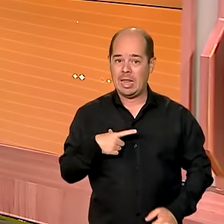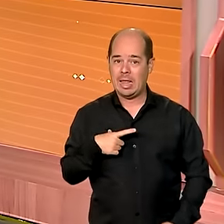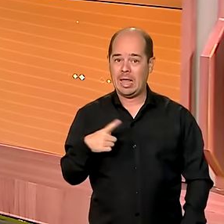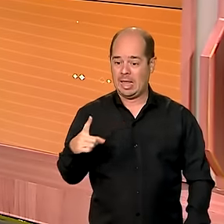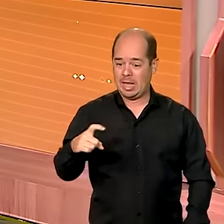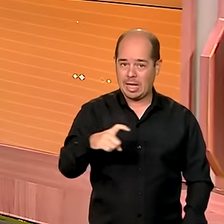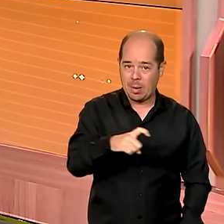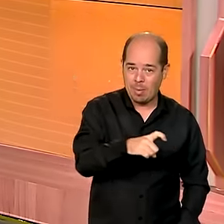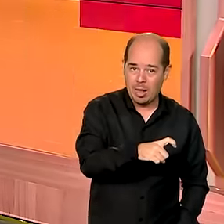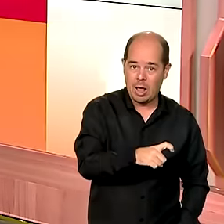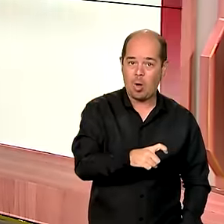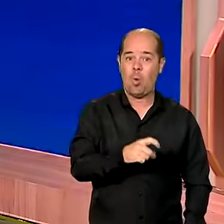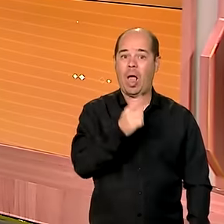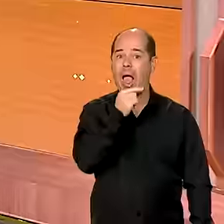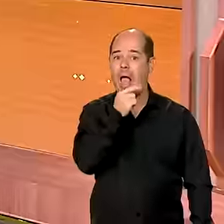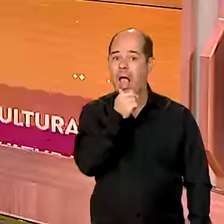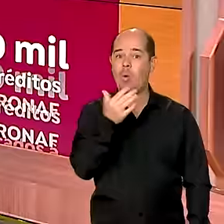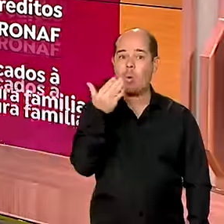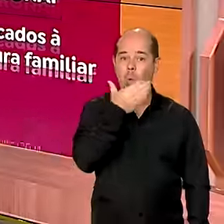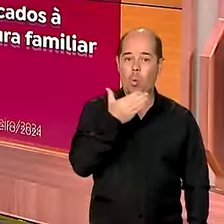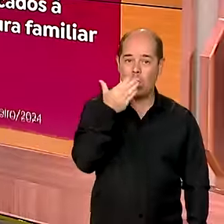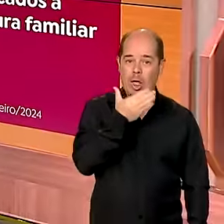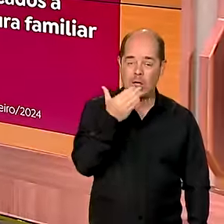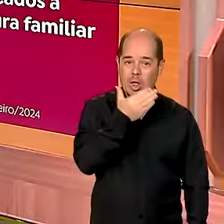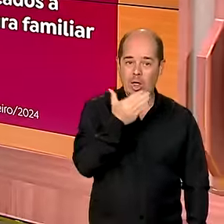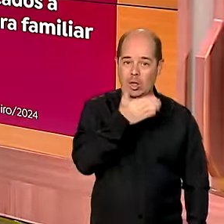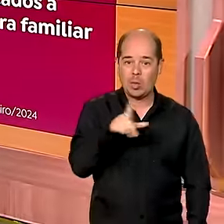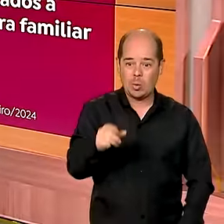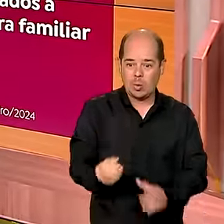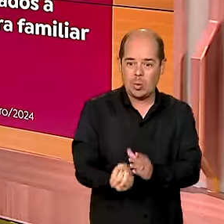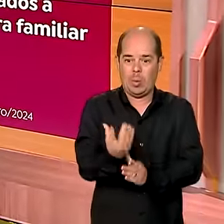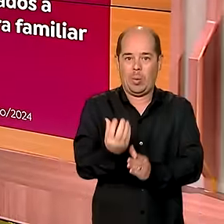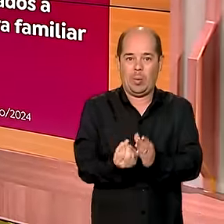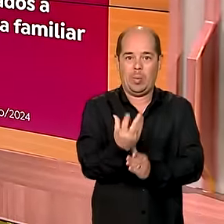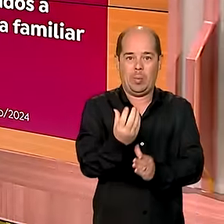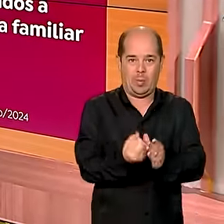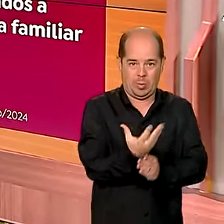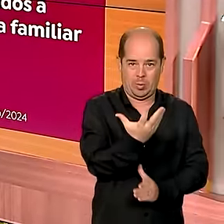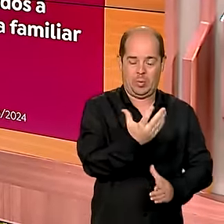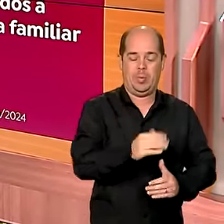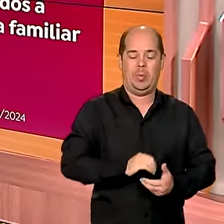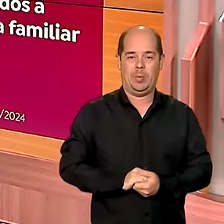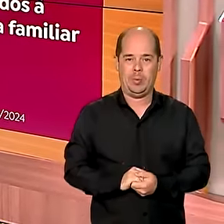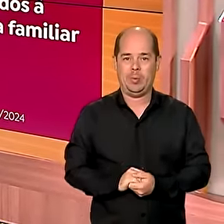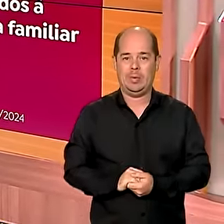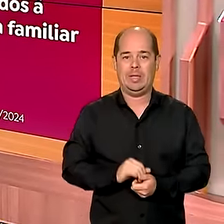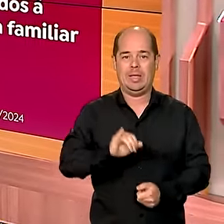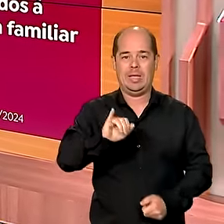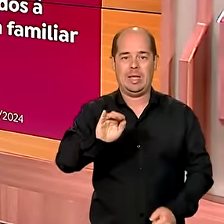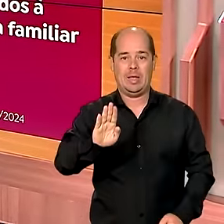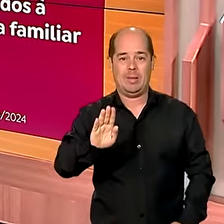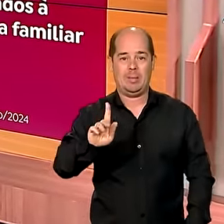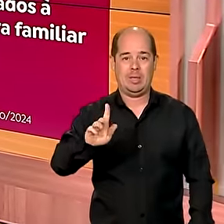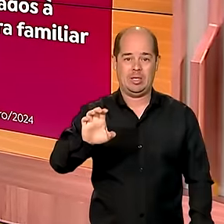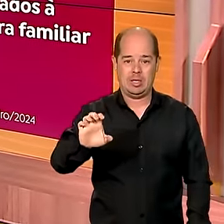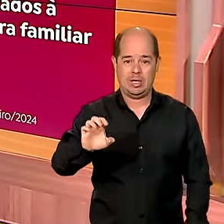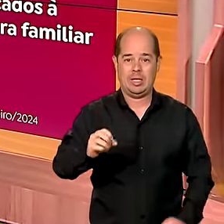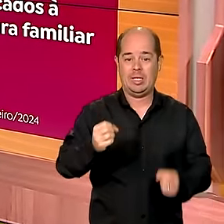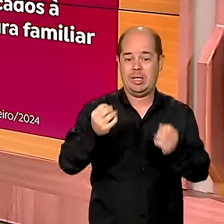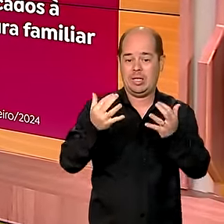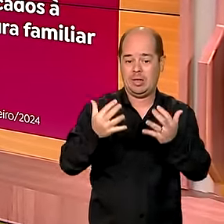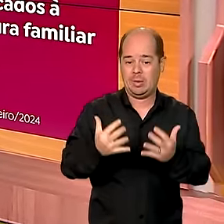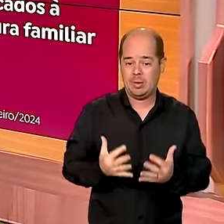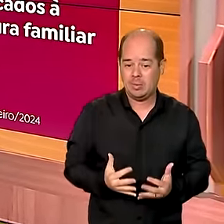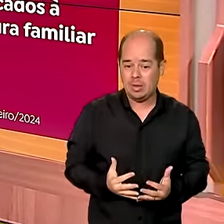doce do estado. De acordo com o último censo do IBGE, a cidade possui 14.915